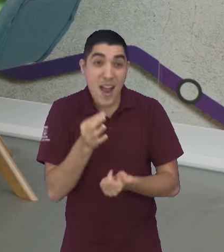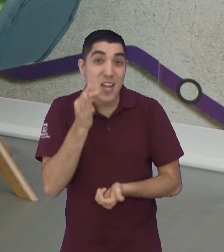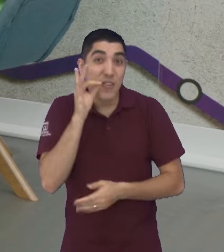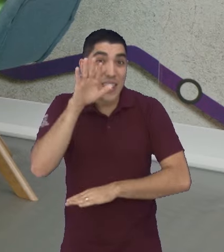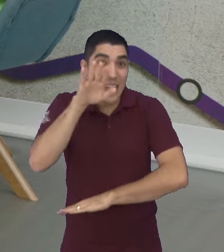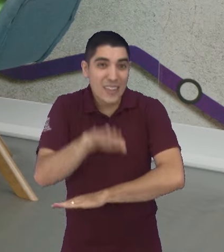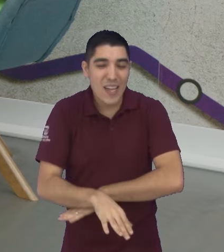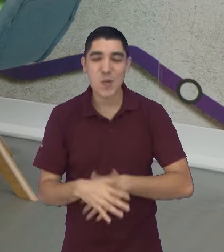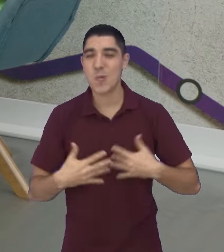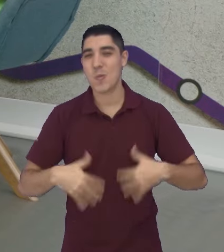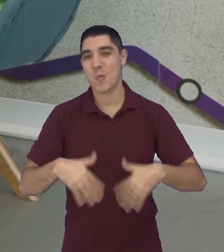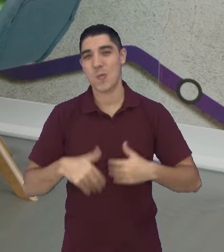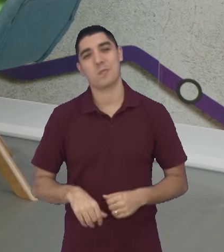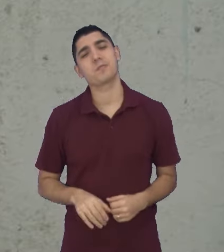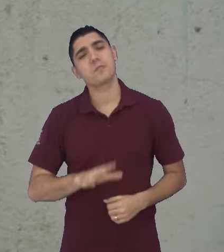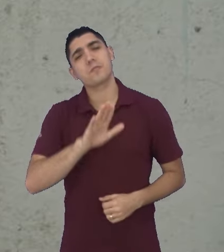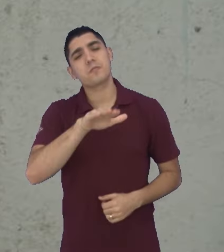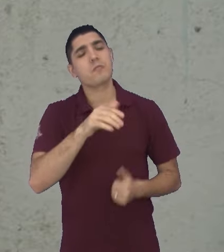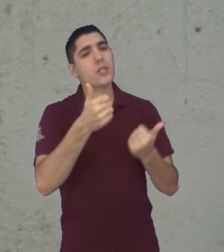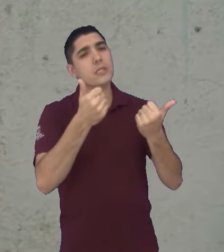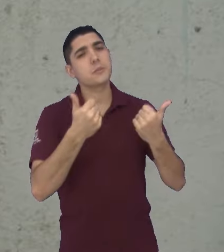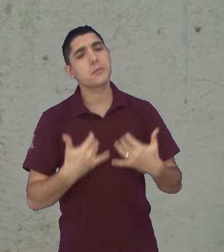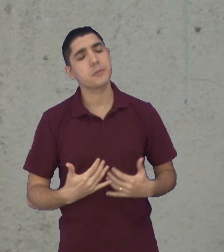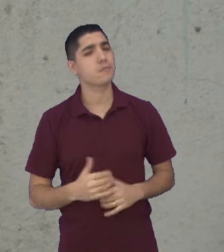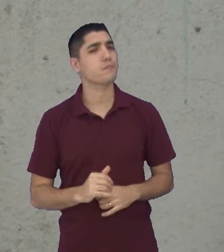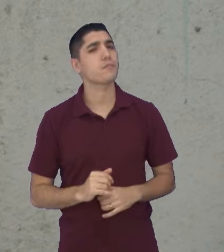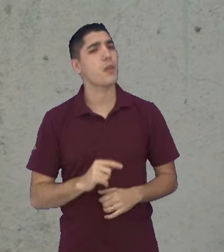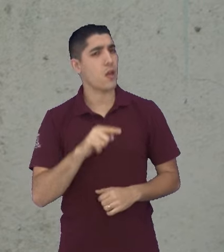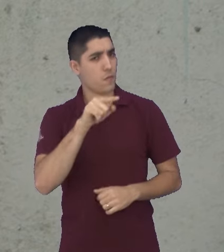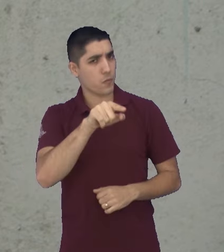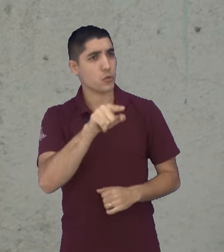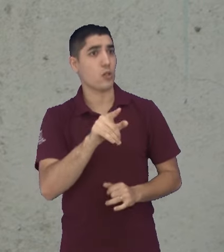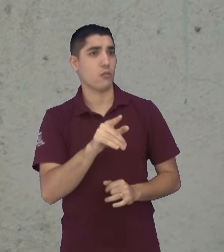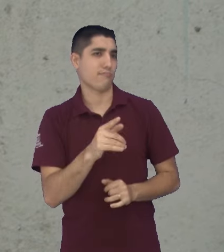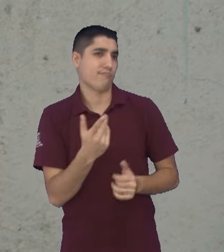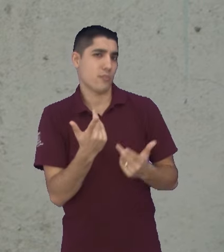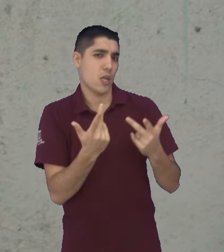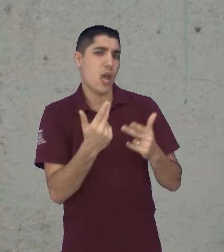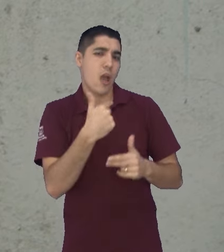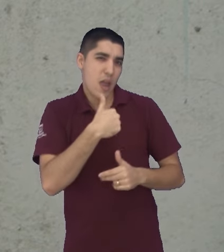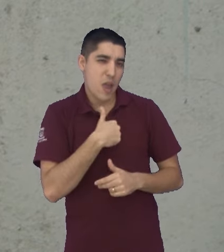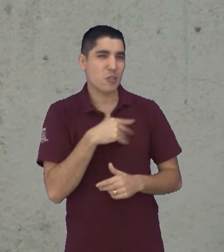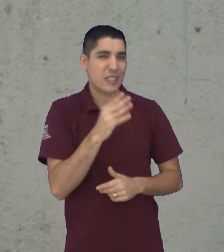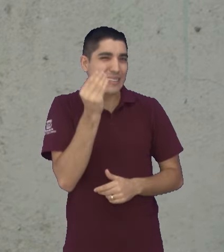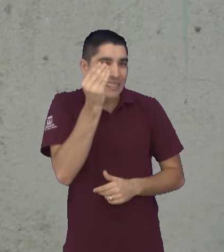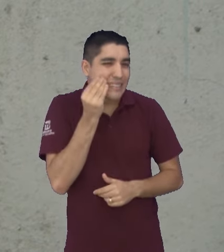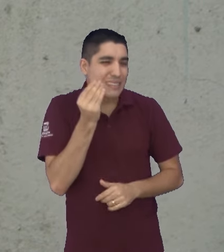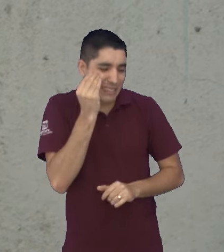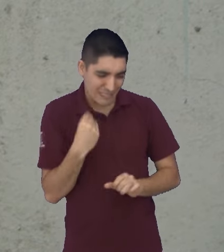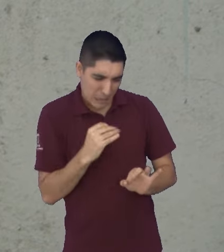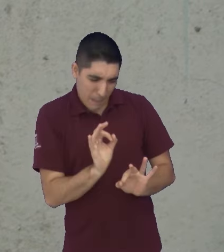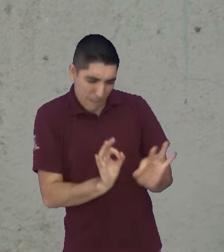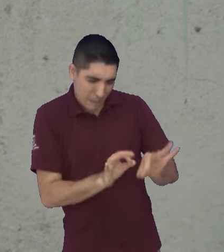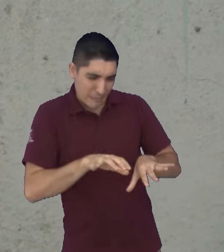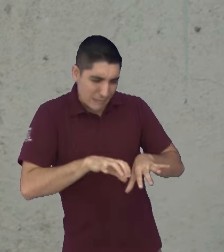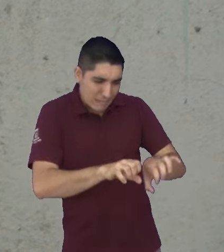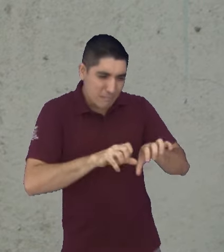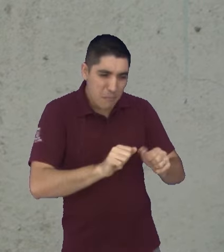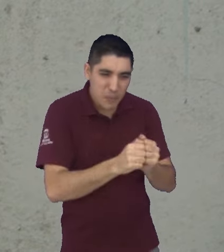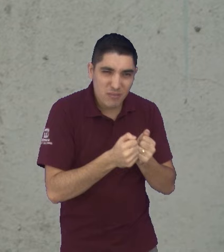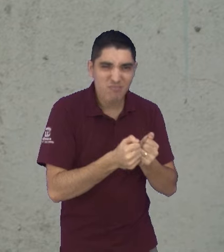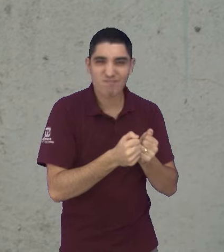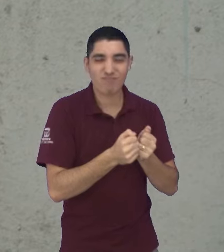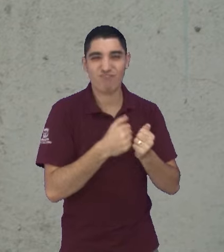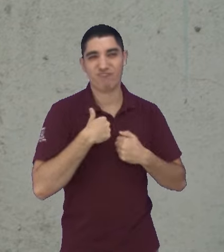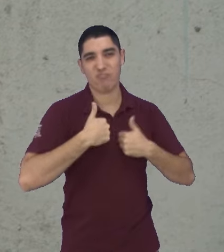né? Sim. Tatiana, me conta, você é uma das pessoas que entre tantas, né, eu também acho que me arrisquei, mas não deu muito certo, que começaram durante a pandemia